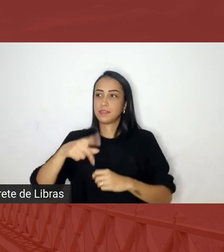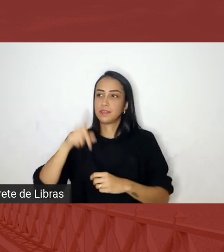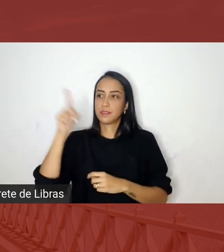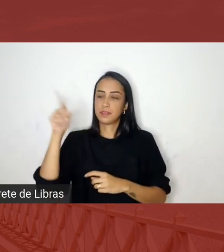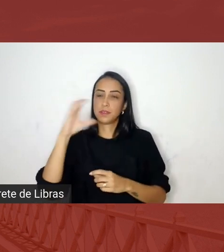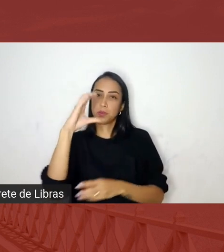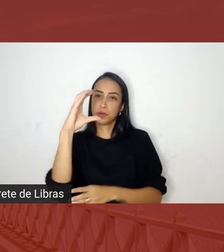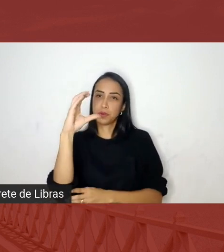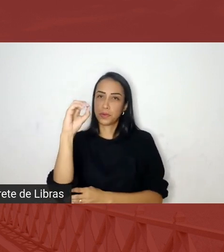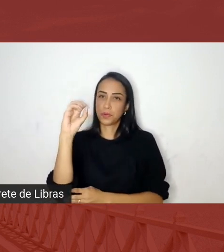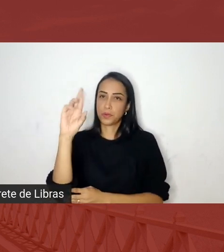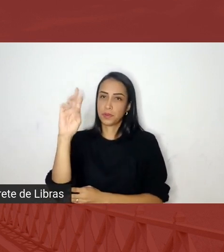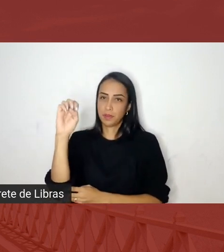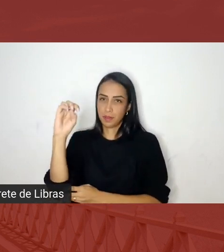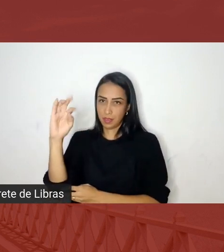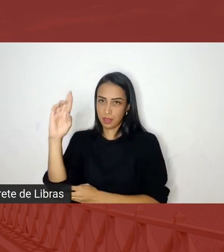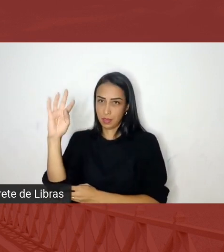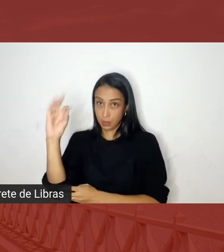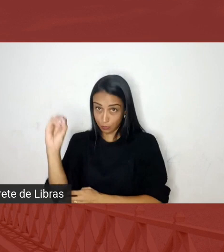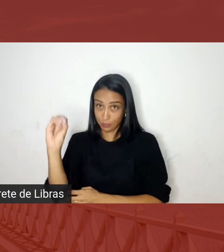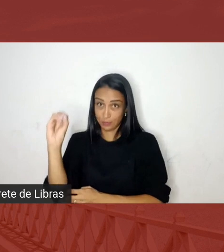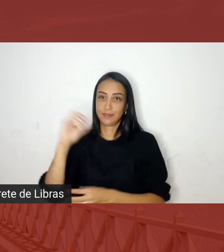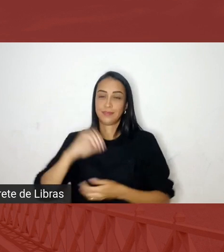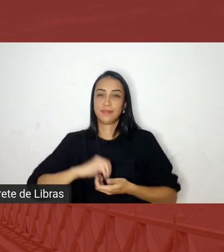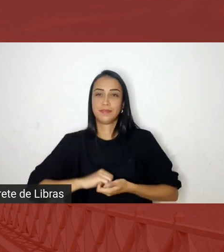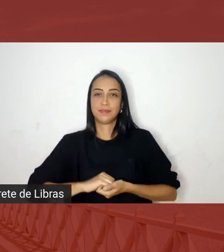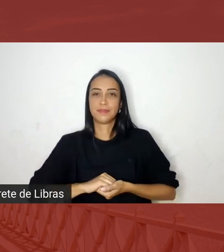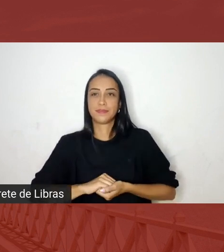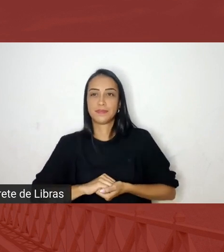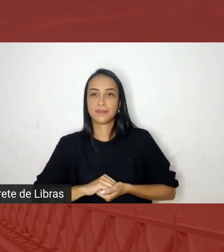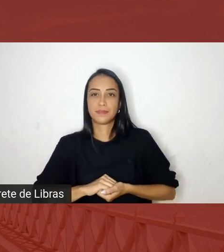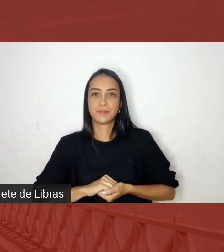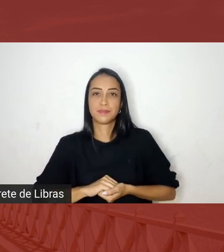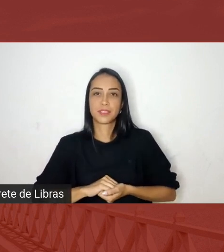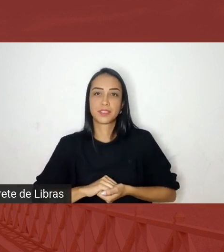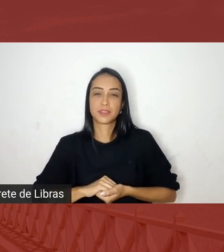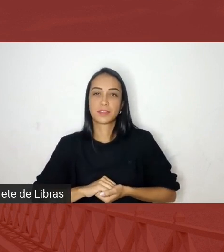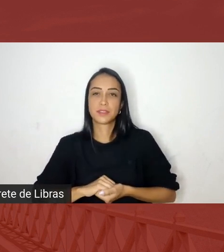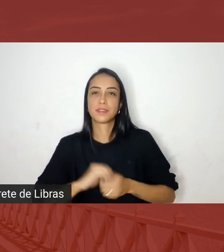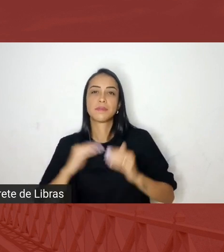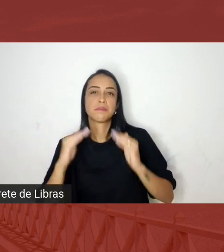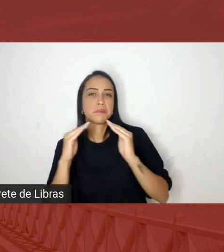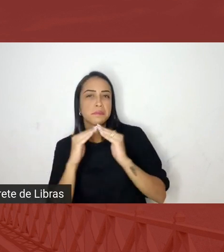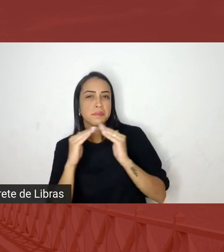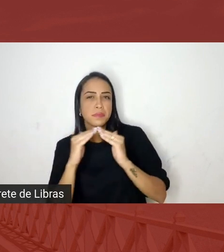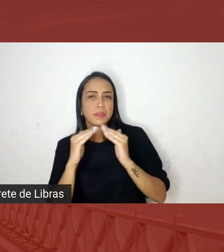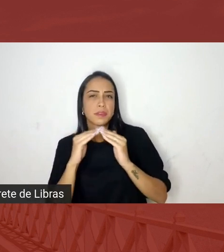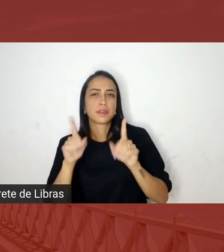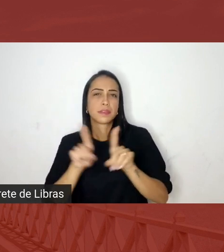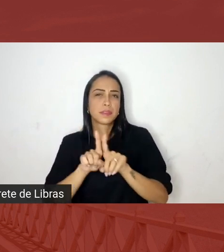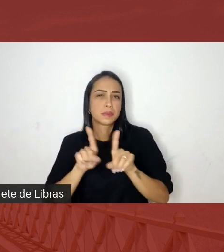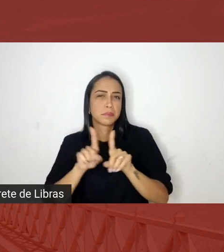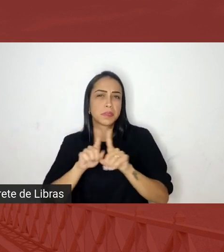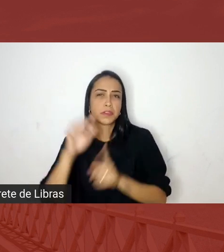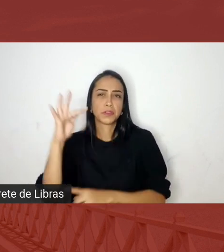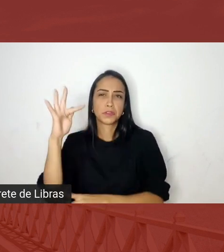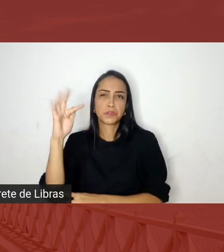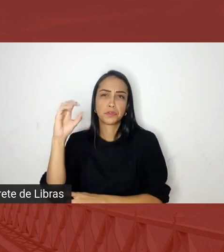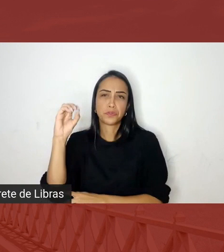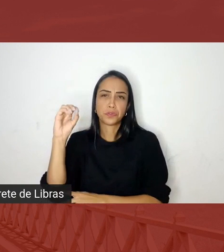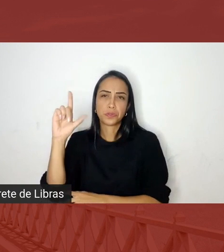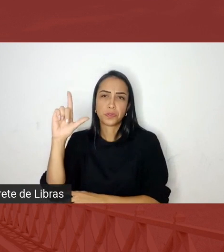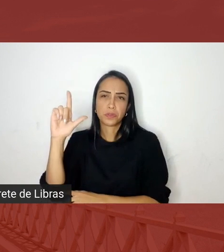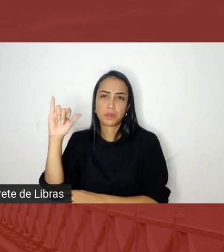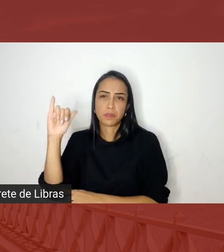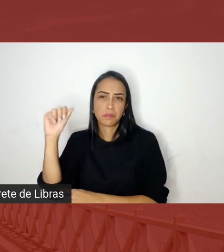Rosário ia para para as casas não é para as folias de reis quando passava